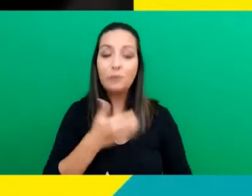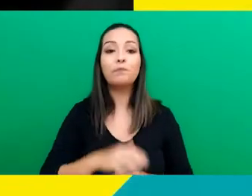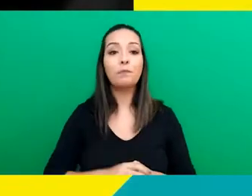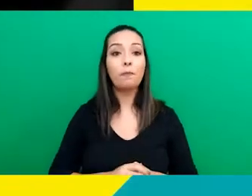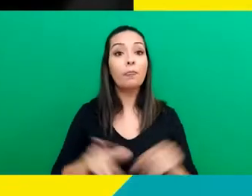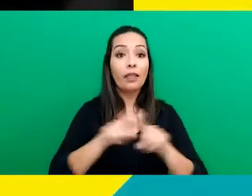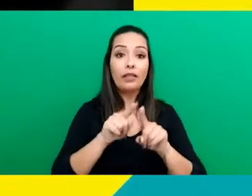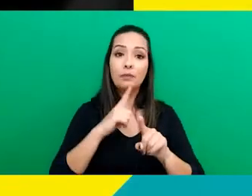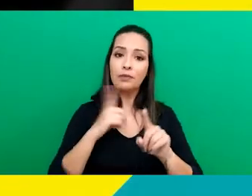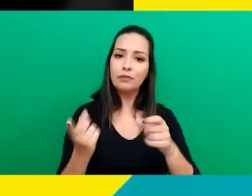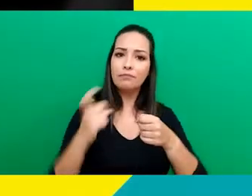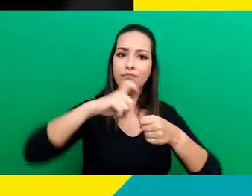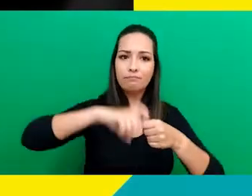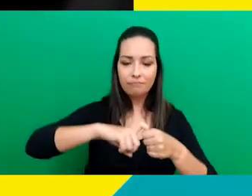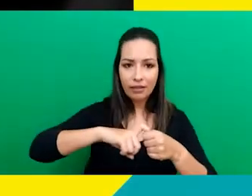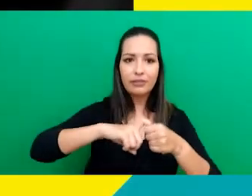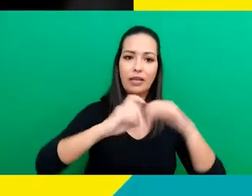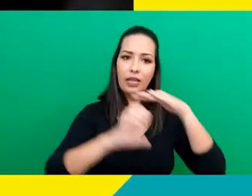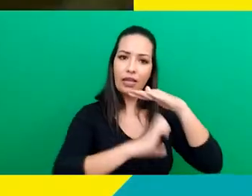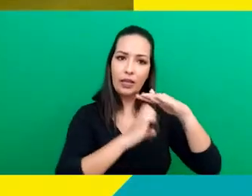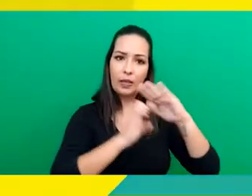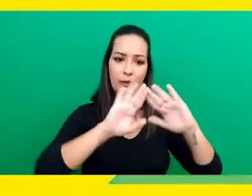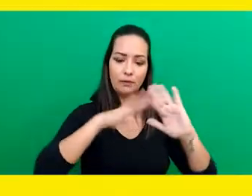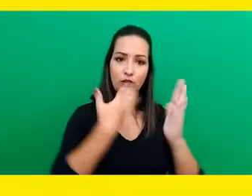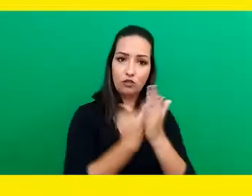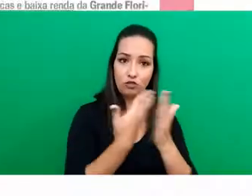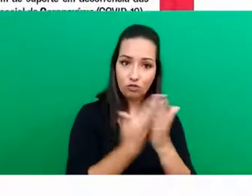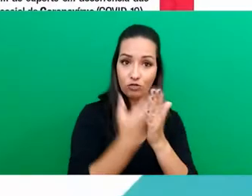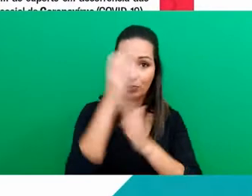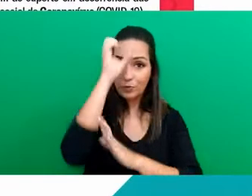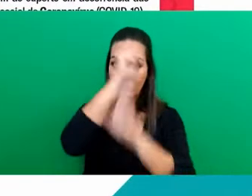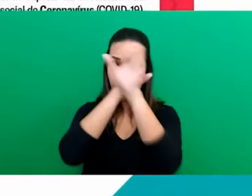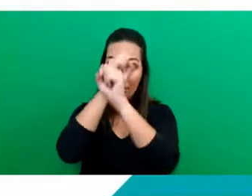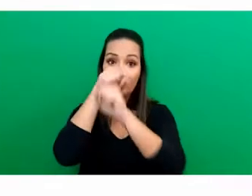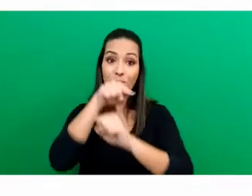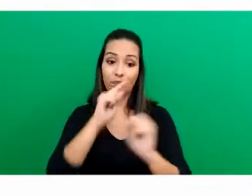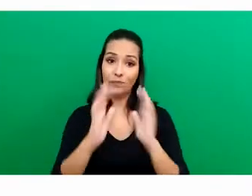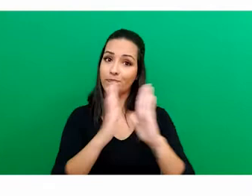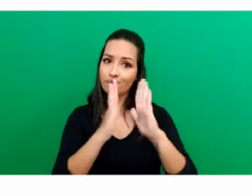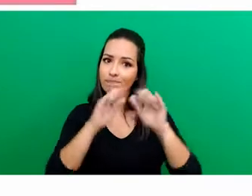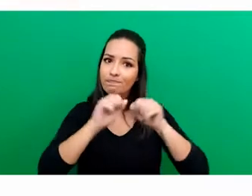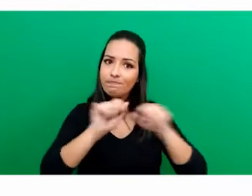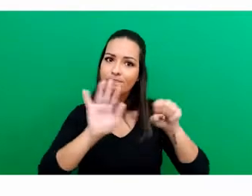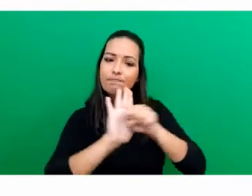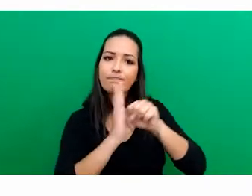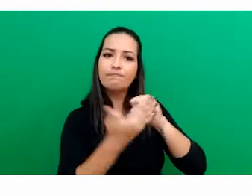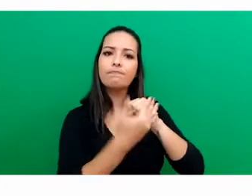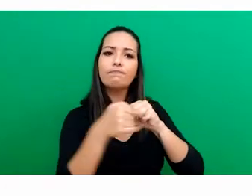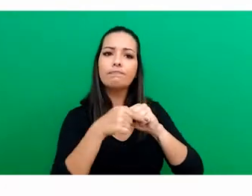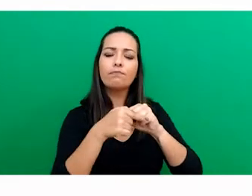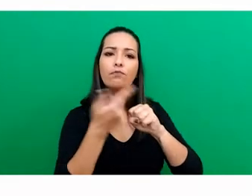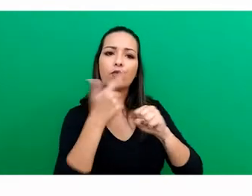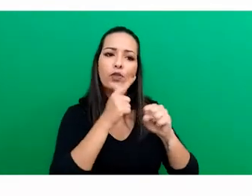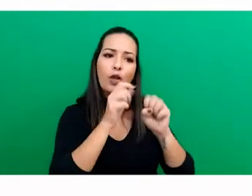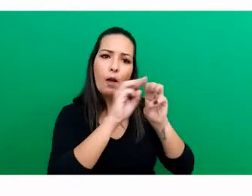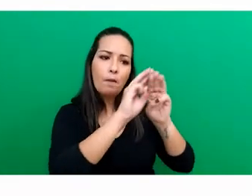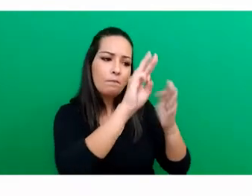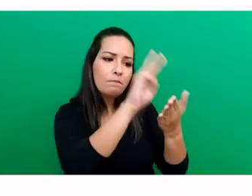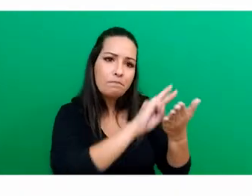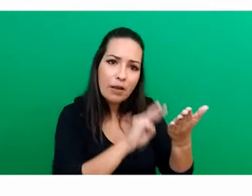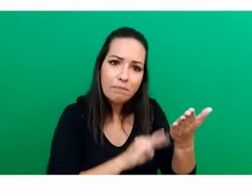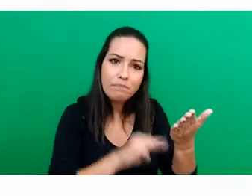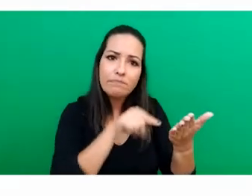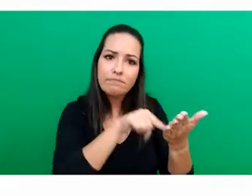de Integração de Empresas Escolas, na Indicação de Jovens para o Programa de Aprendizagem. No momento de pandemia, construímos um mapeamento para o